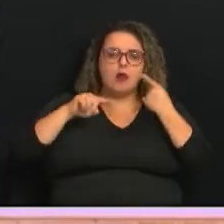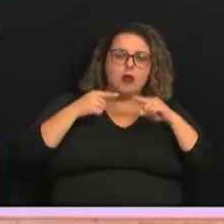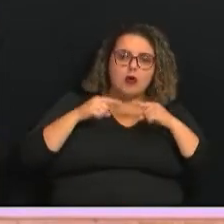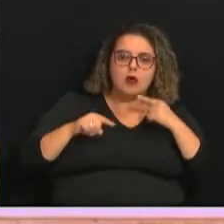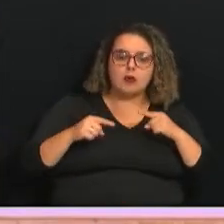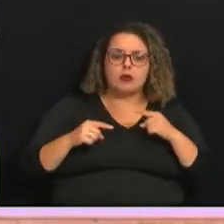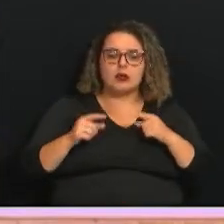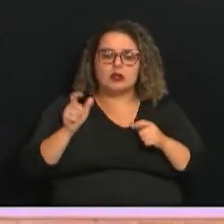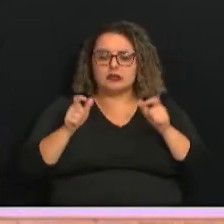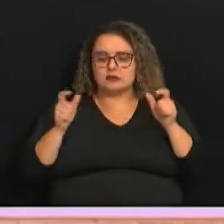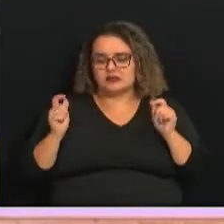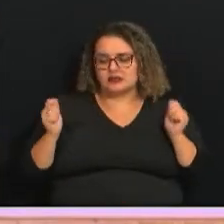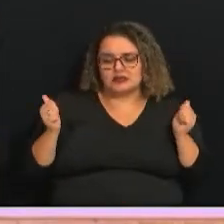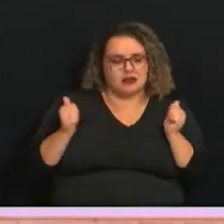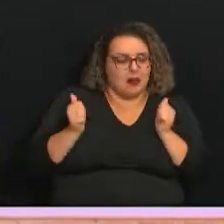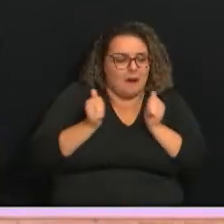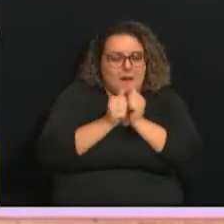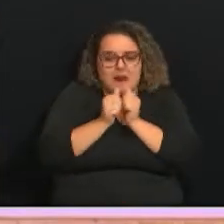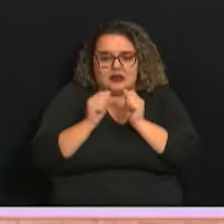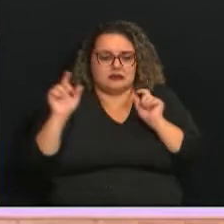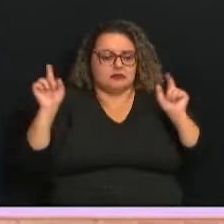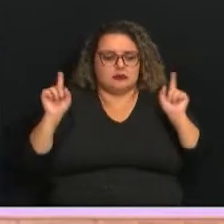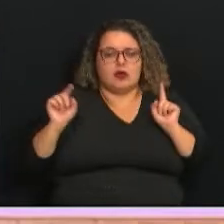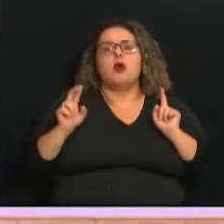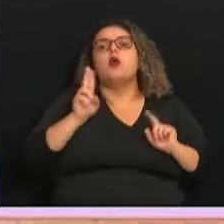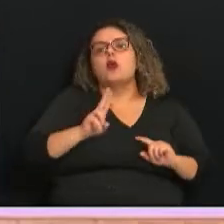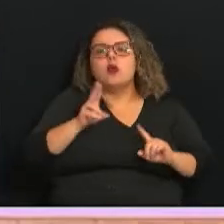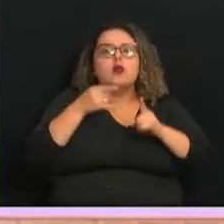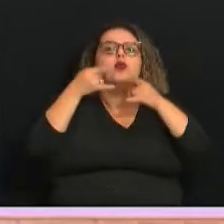perto, se possível usar a máscara.